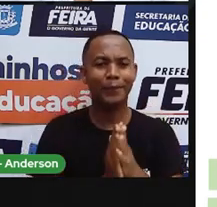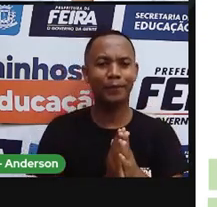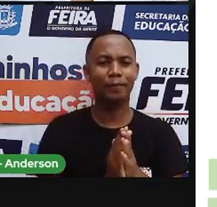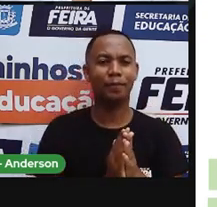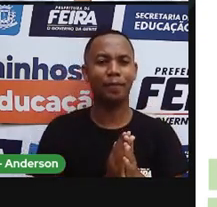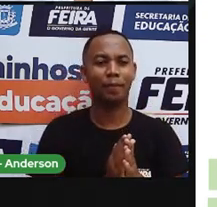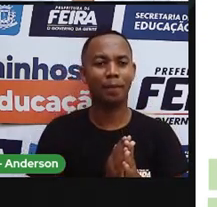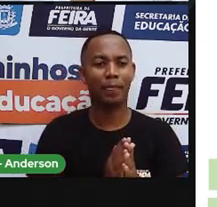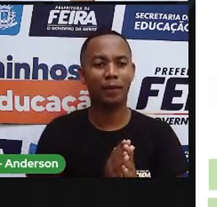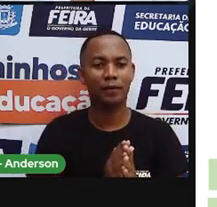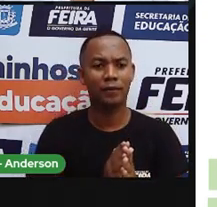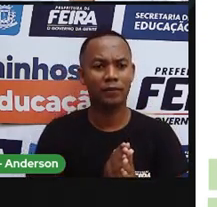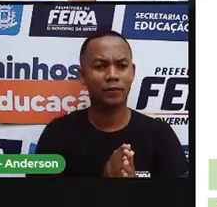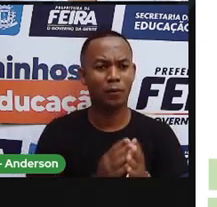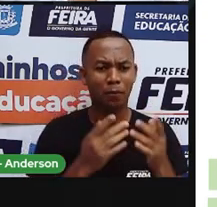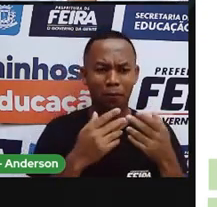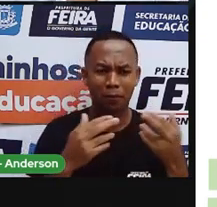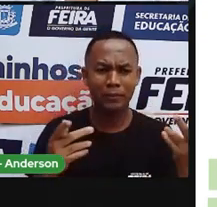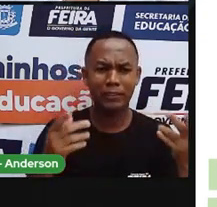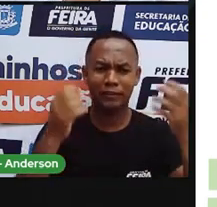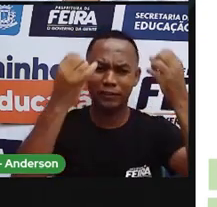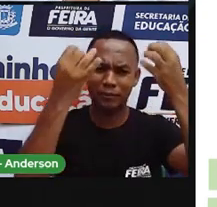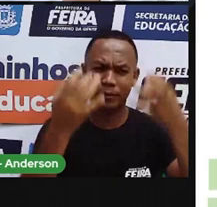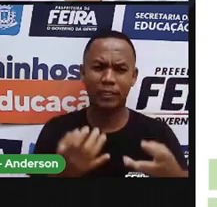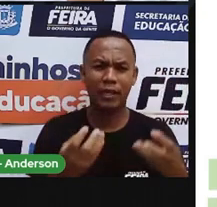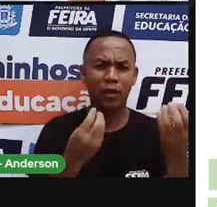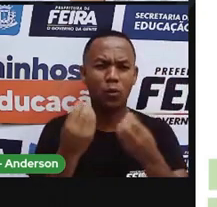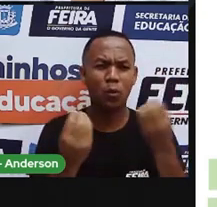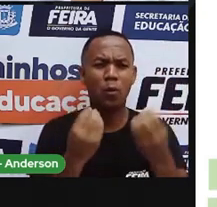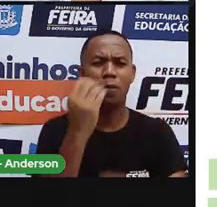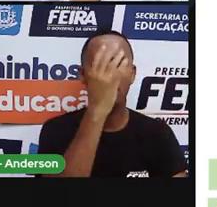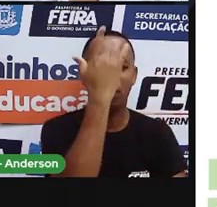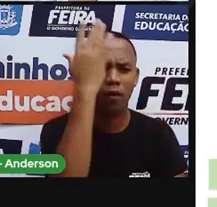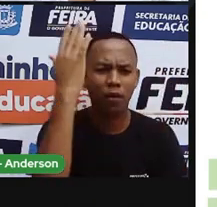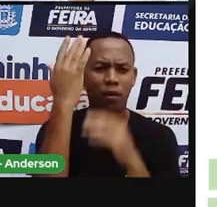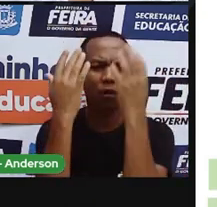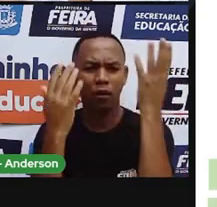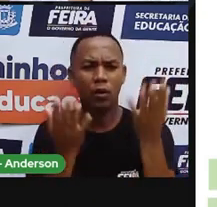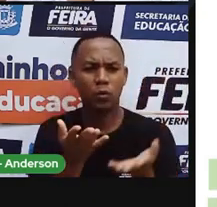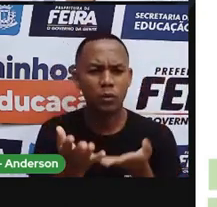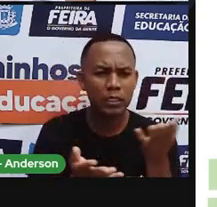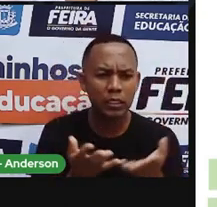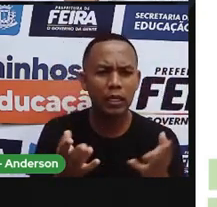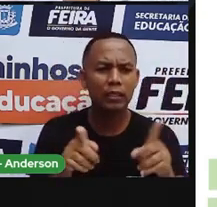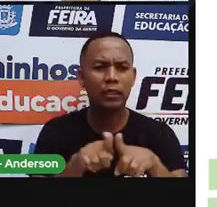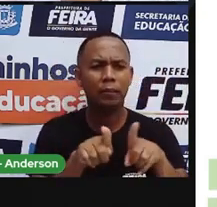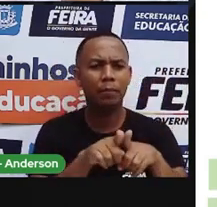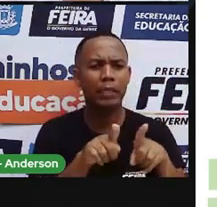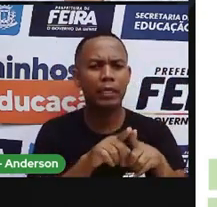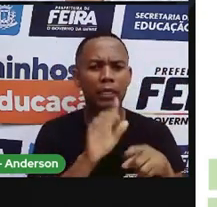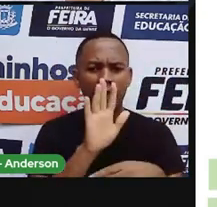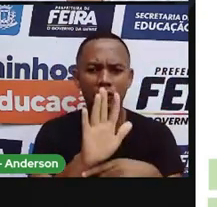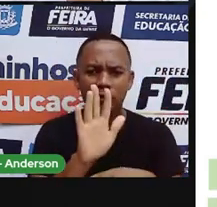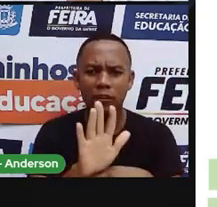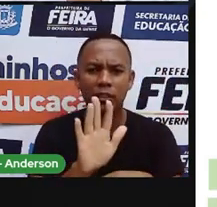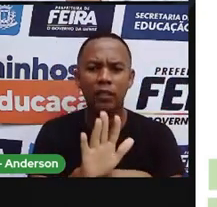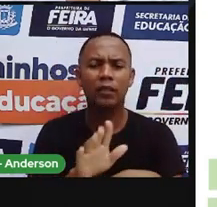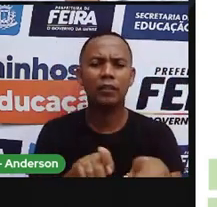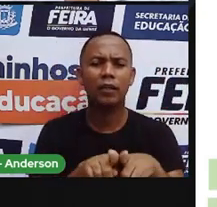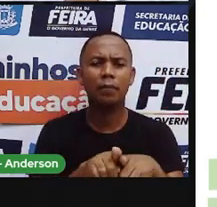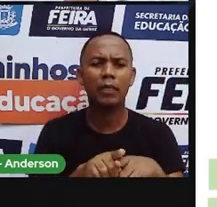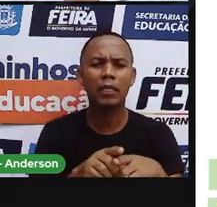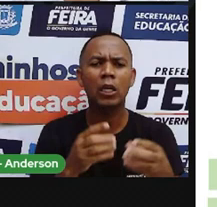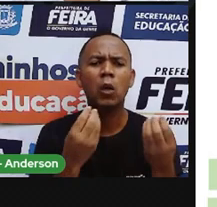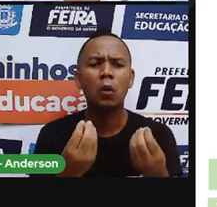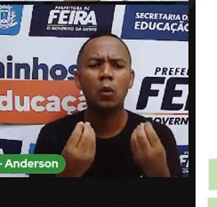aqui, ó, falando várias coisas, né? Sobre preservar o meio ambiente, sobre preservar o planeta Terra. E aí, o que